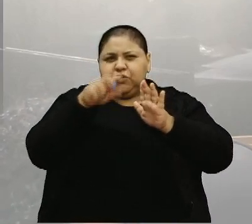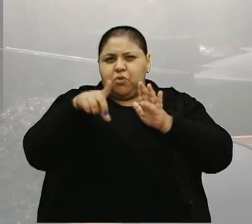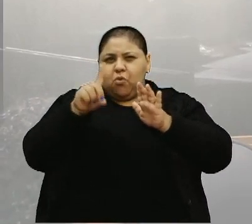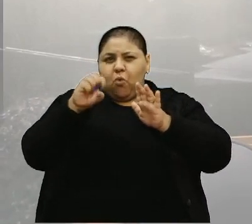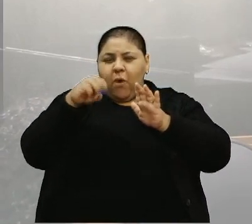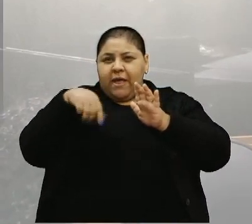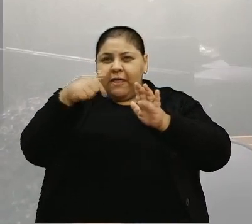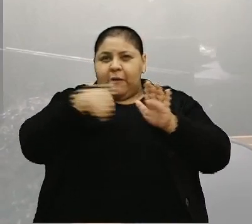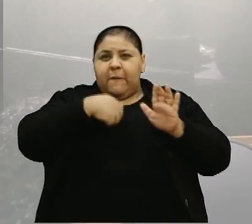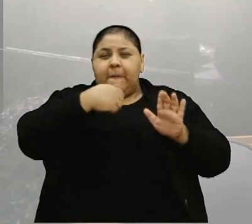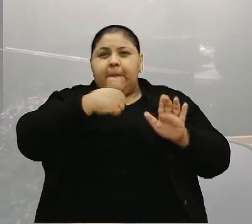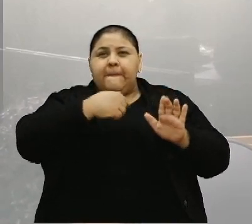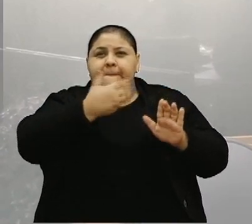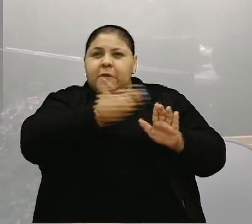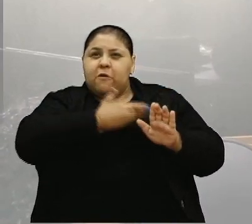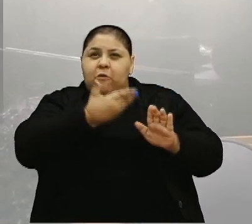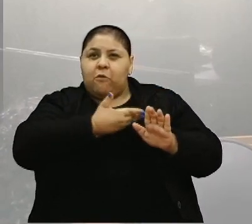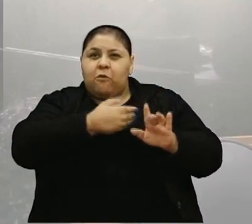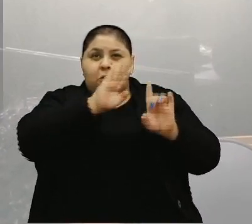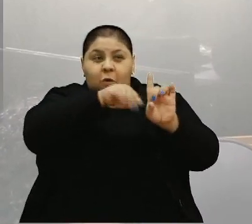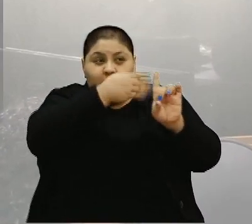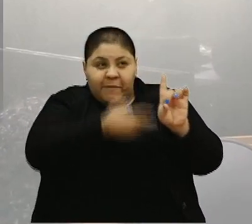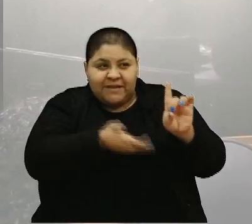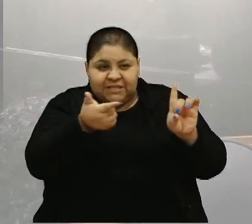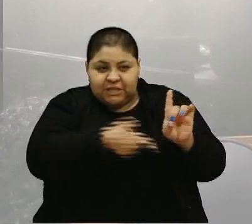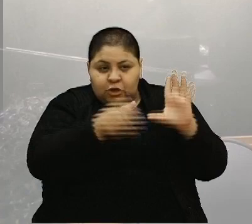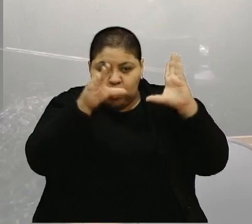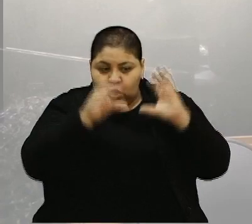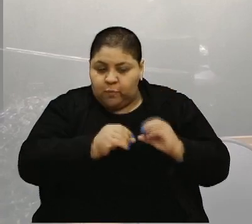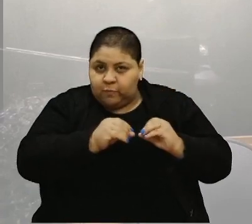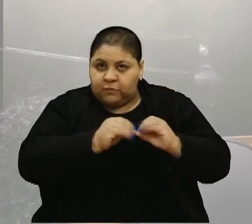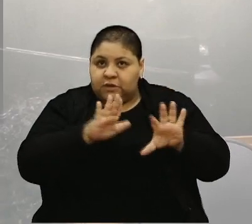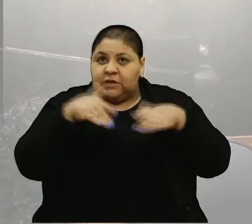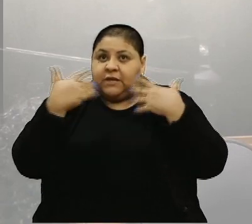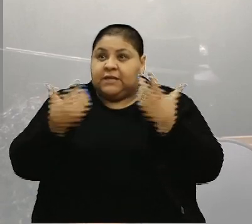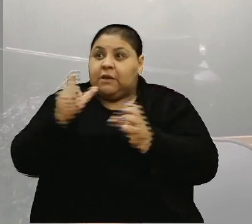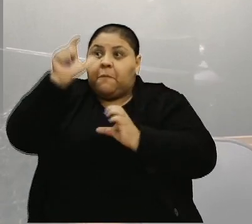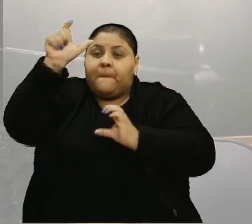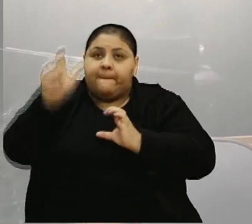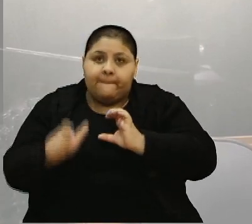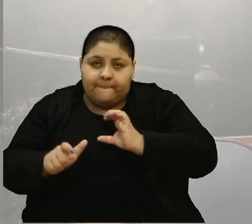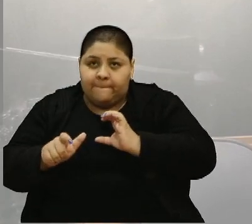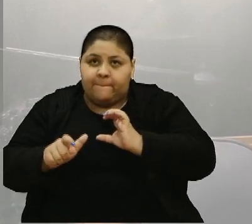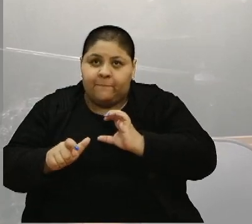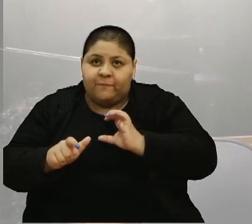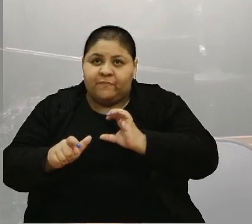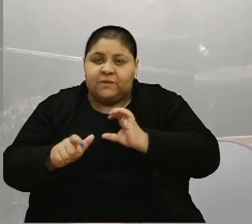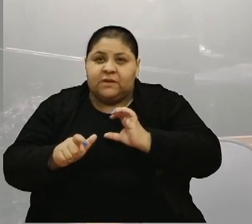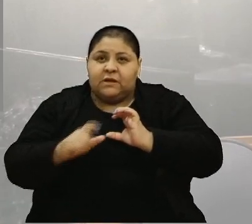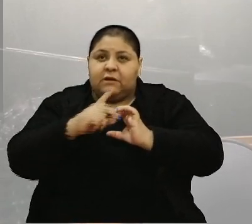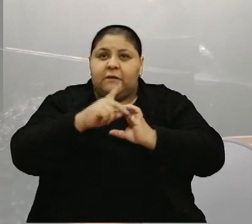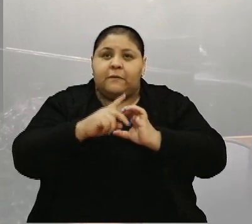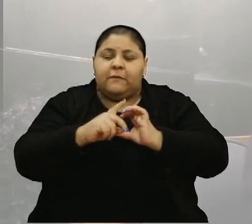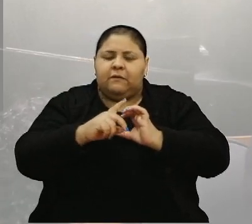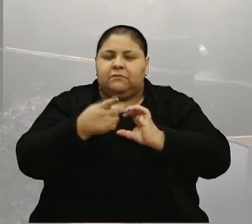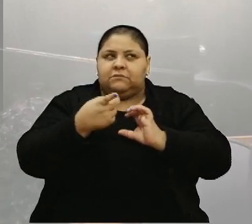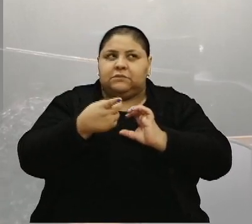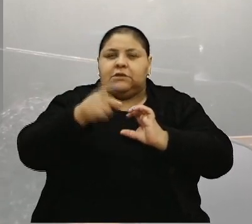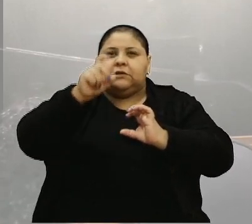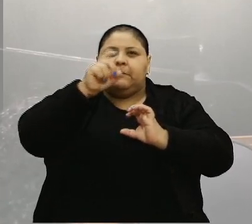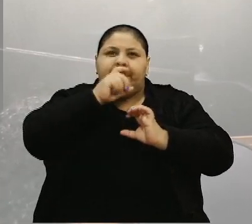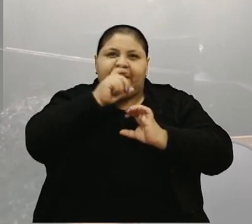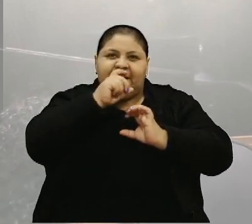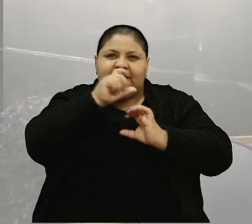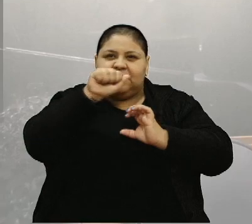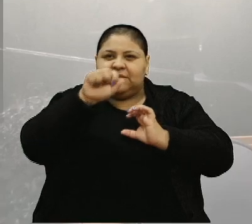homenagem que vai ocorrer hoje à noite aqui na nossa casa. Então, na pessoa do Pai Saúl, eu queria saudar a todos